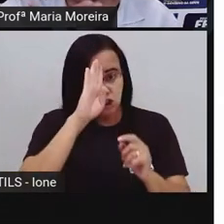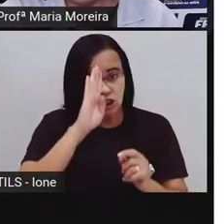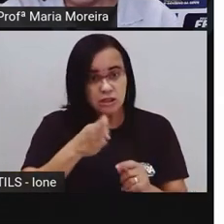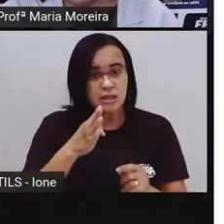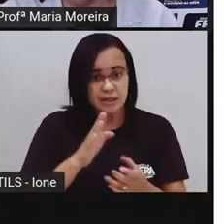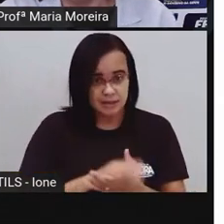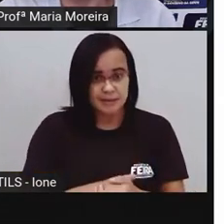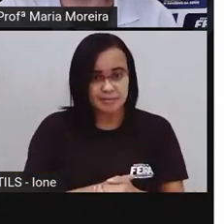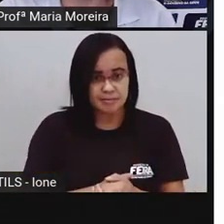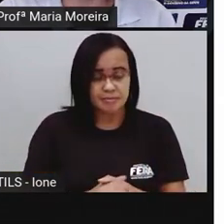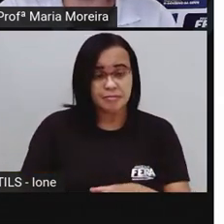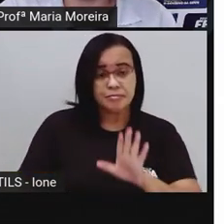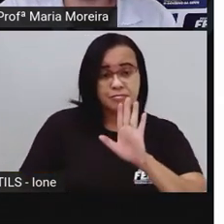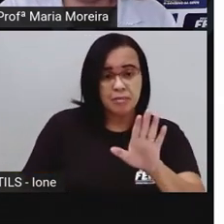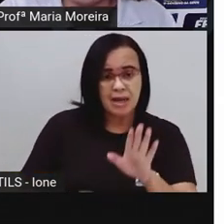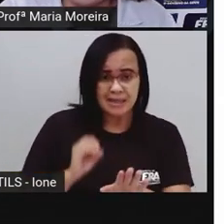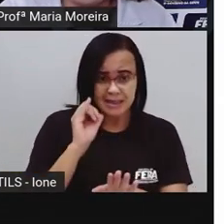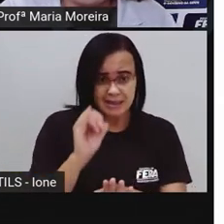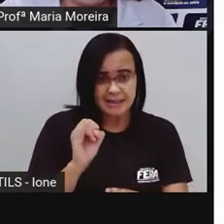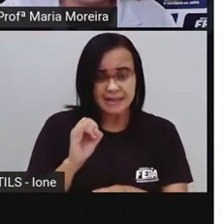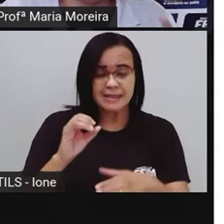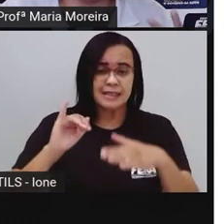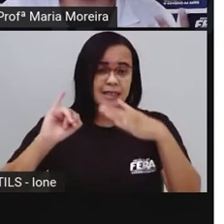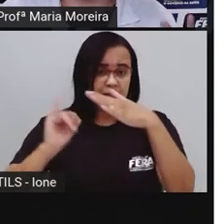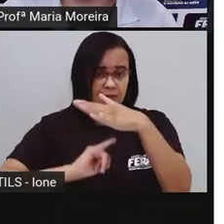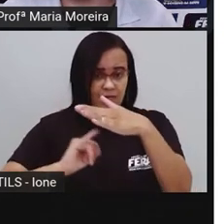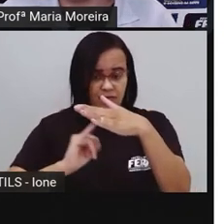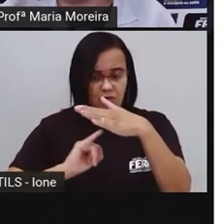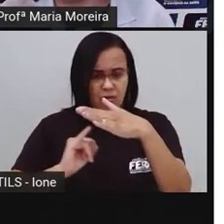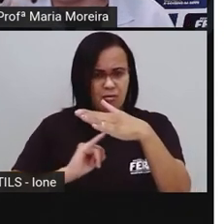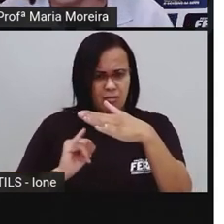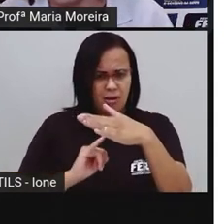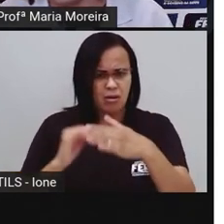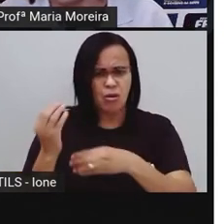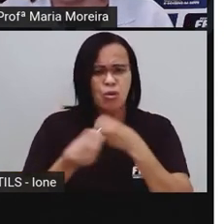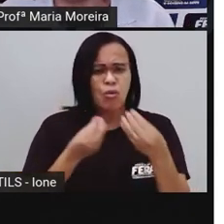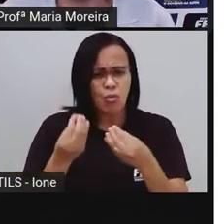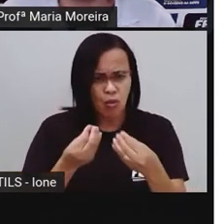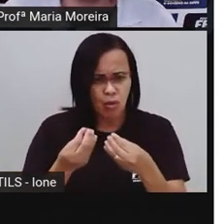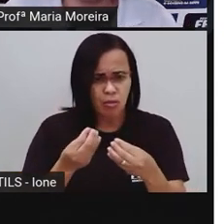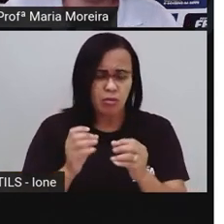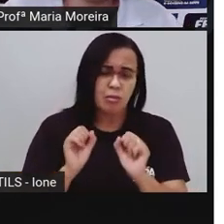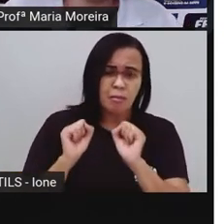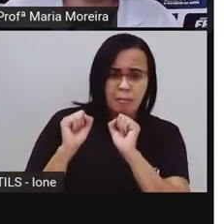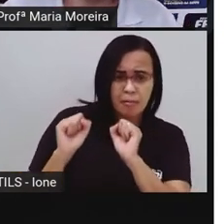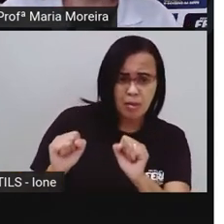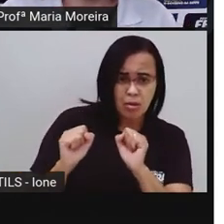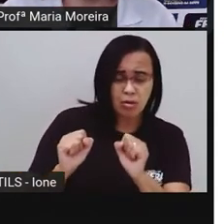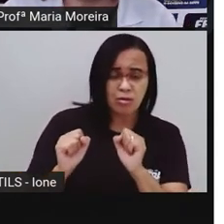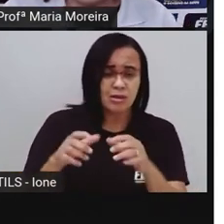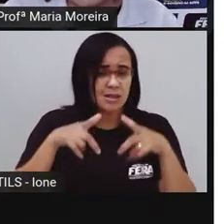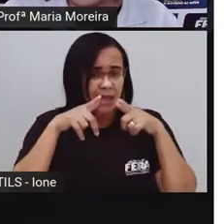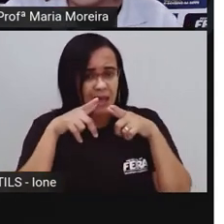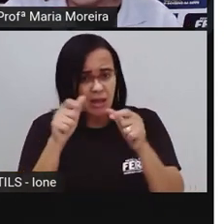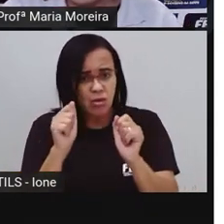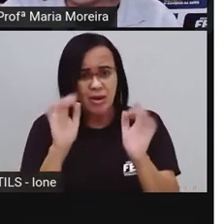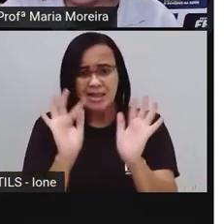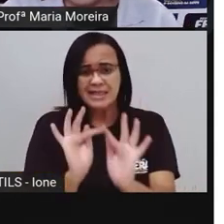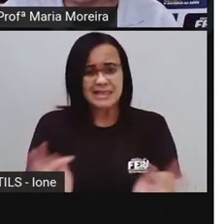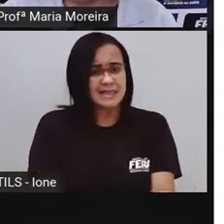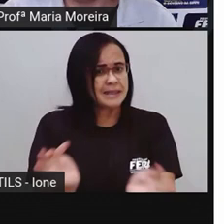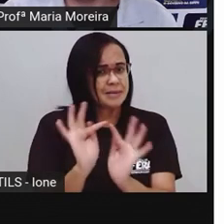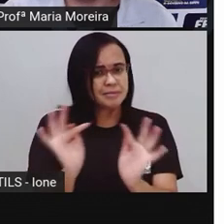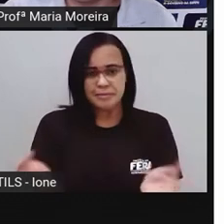uma linguagem mais acessível. Eu posso usar gírias, abreviações tranquilamente,